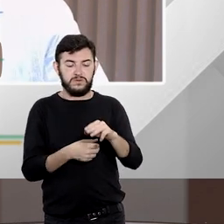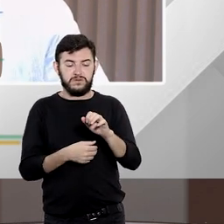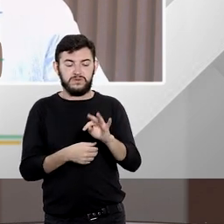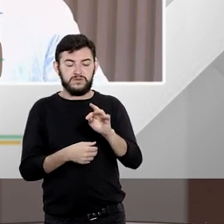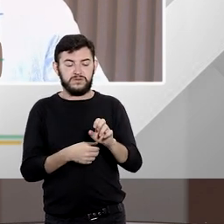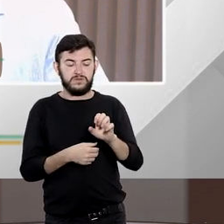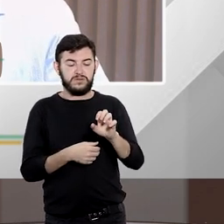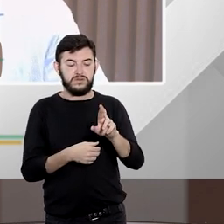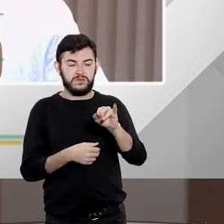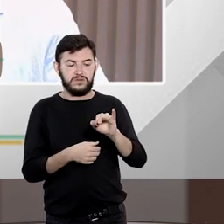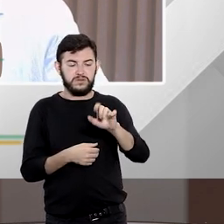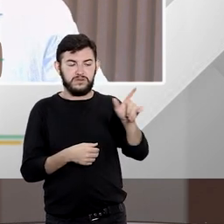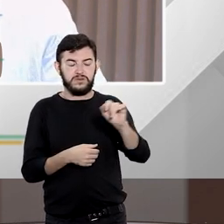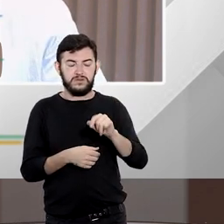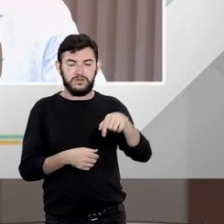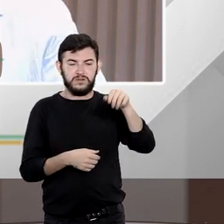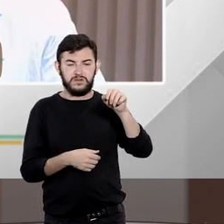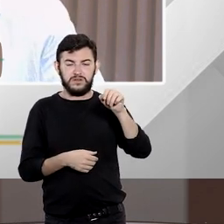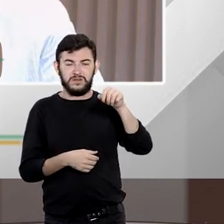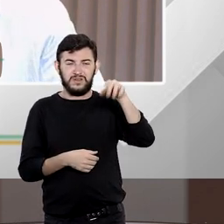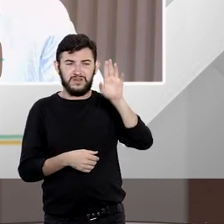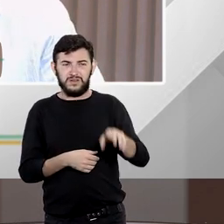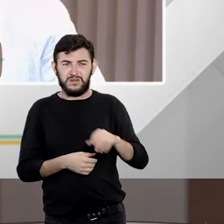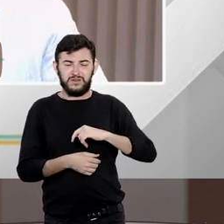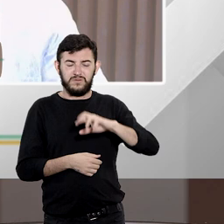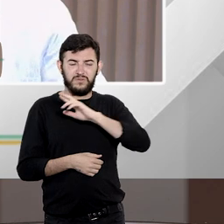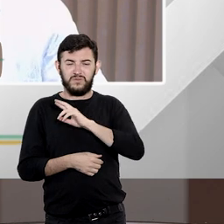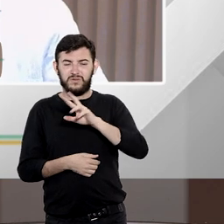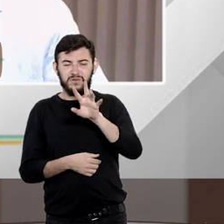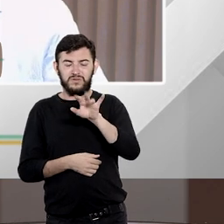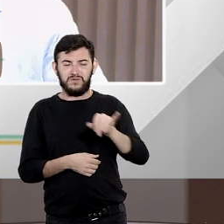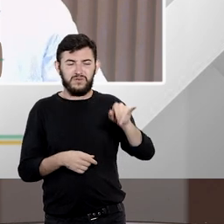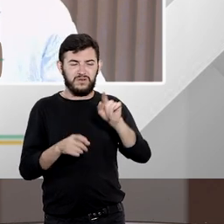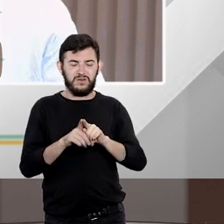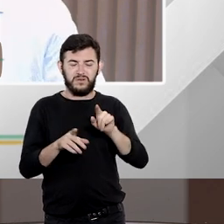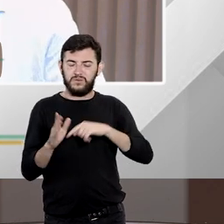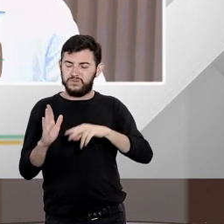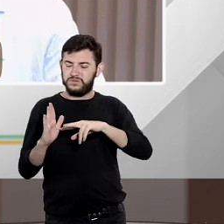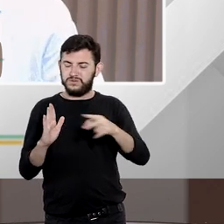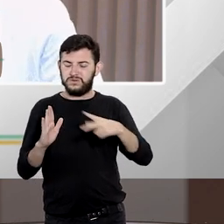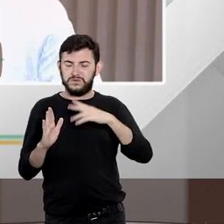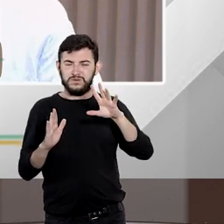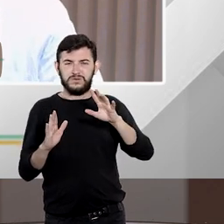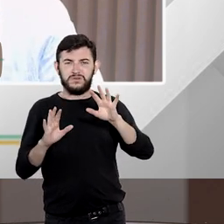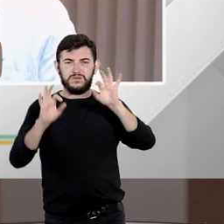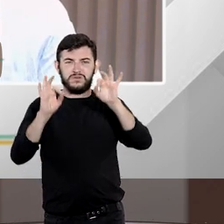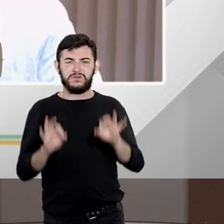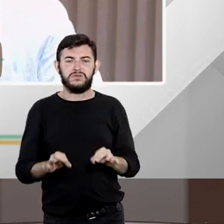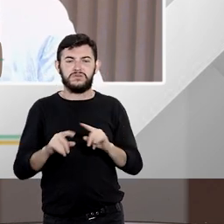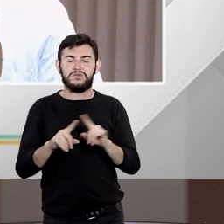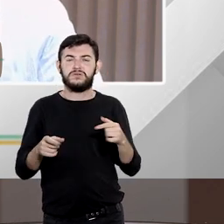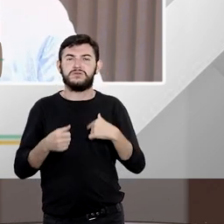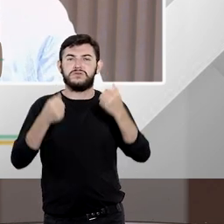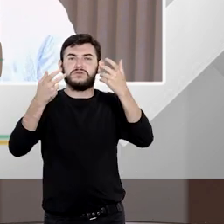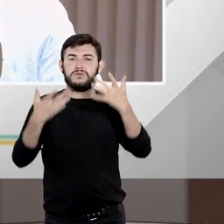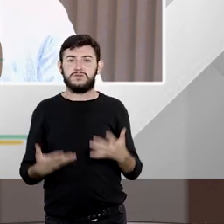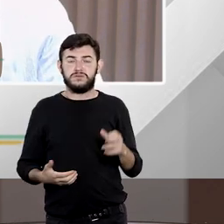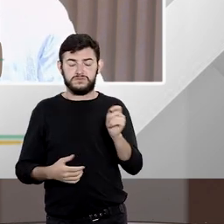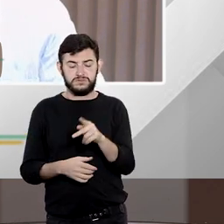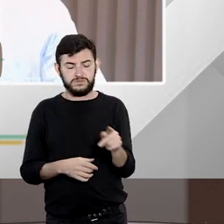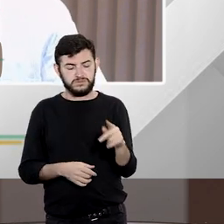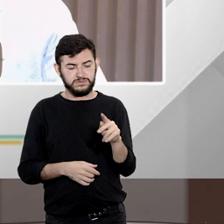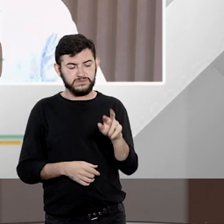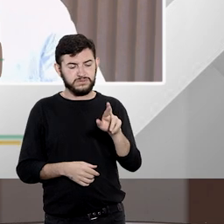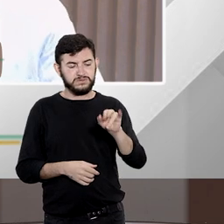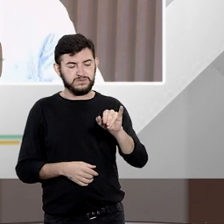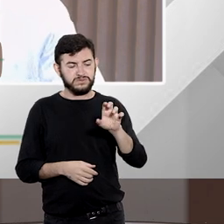atos eles serão condenados a arcar com as consequências incluindo aí aquilo que a professora Priscila acabou de dizer